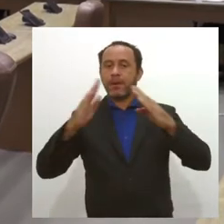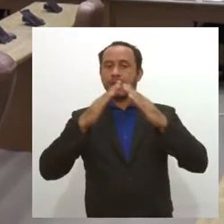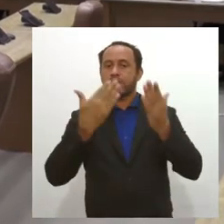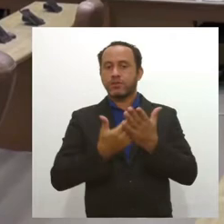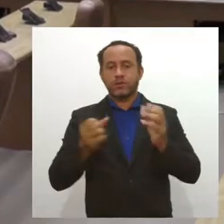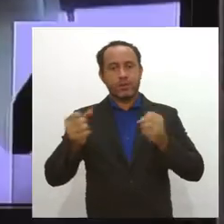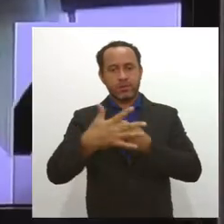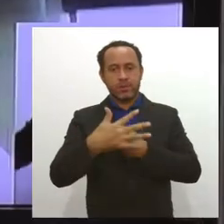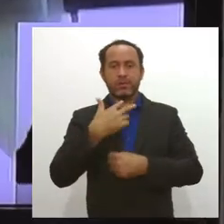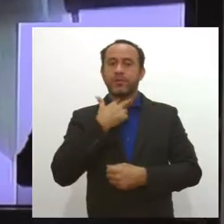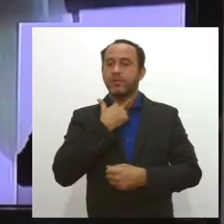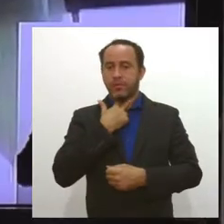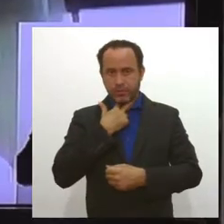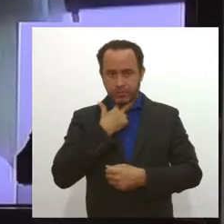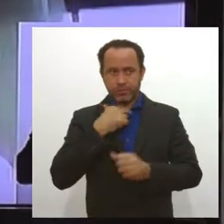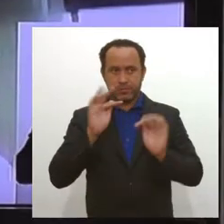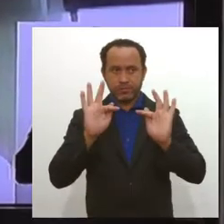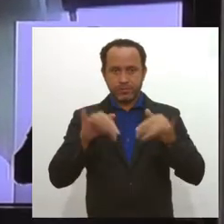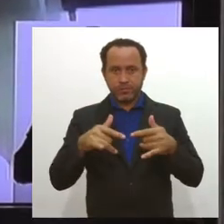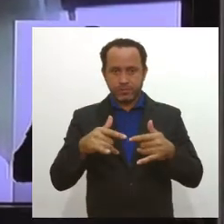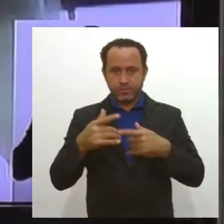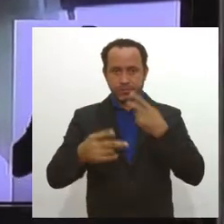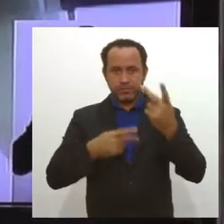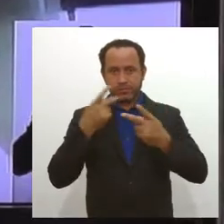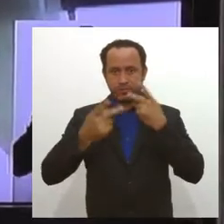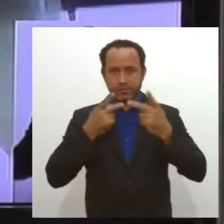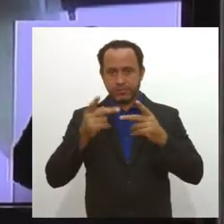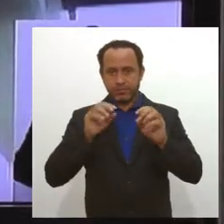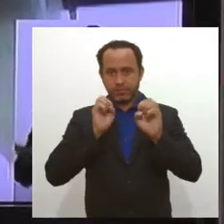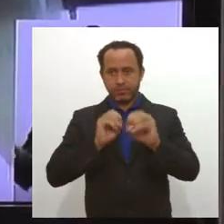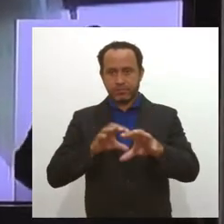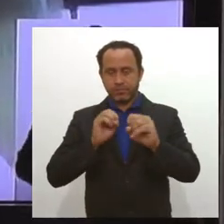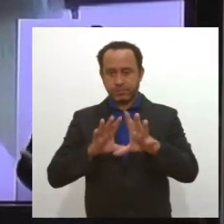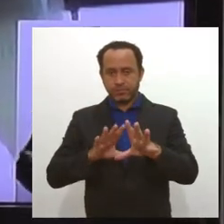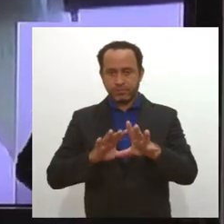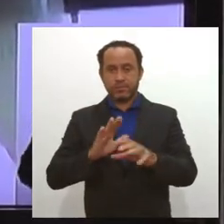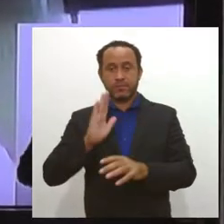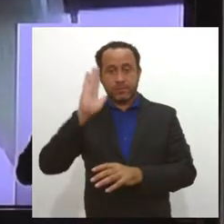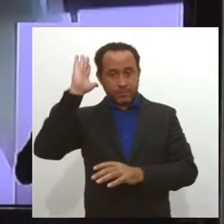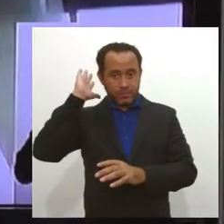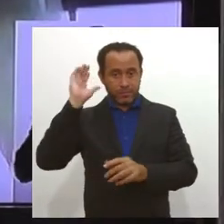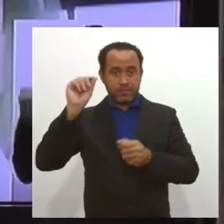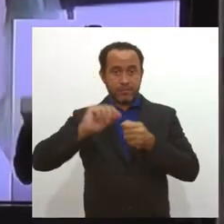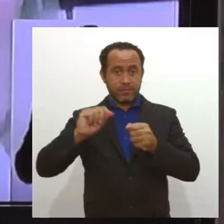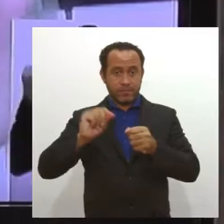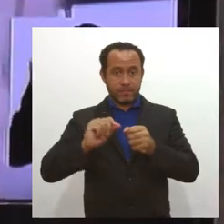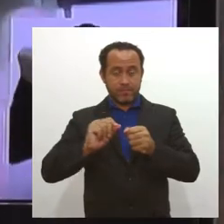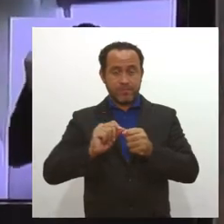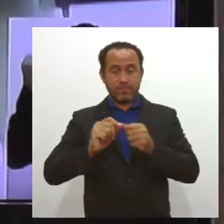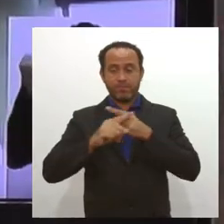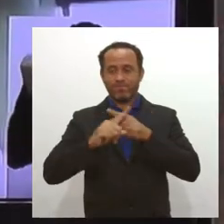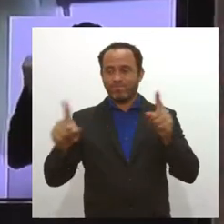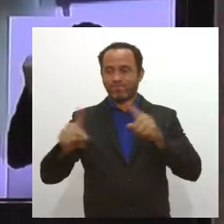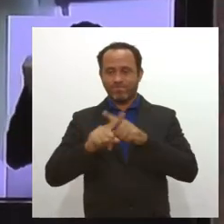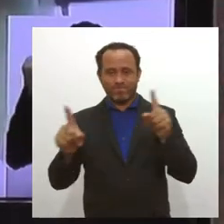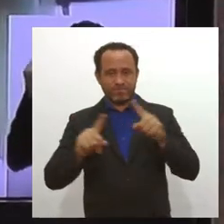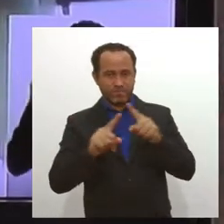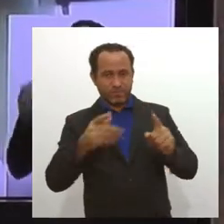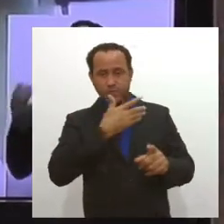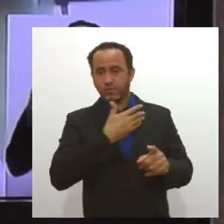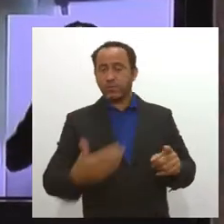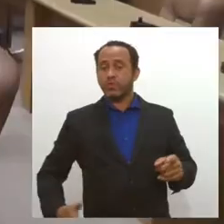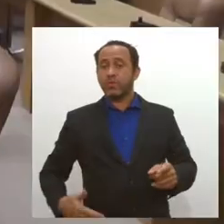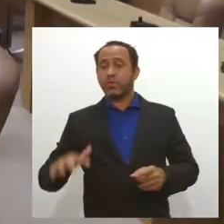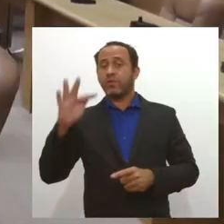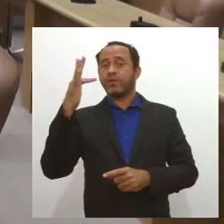a pandemia. Por fim, ainda tratando do tema educação, Irã Barbosa afirmou que fará uma moção de repúdio à fala do líder do governo federal,